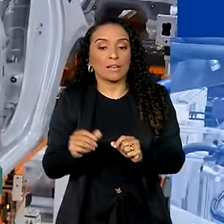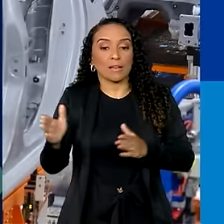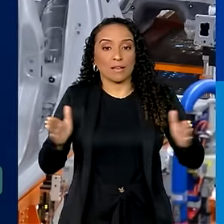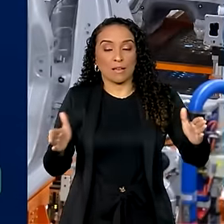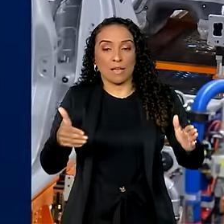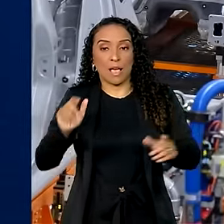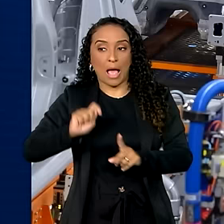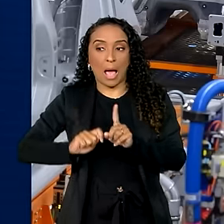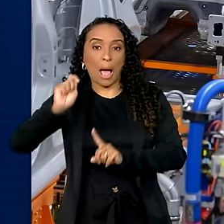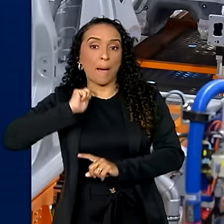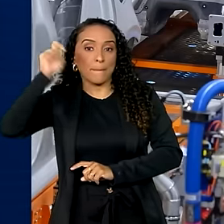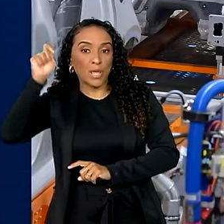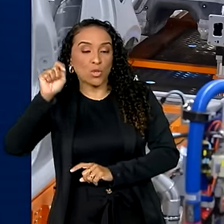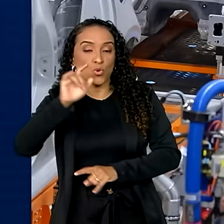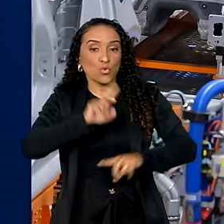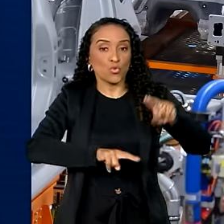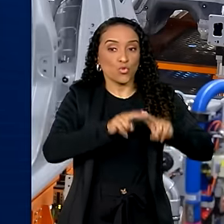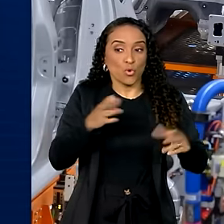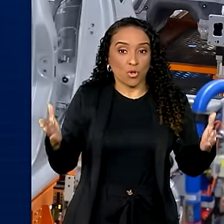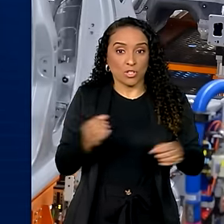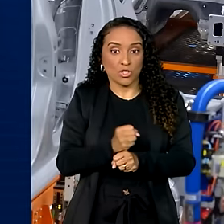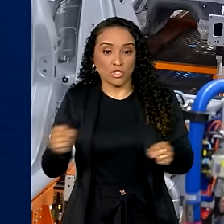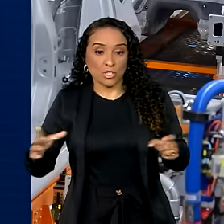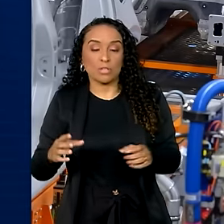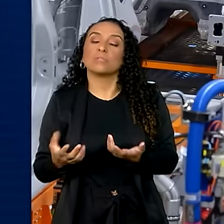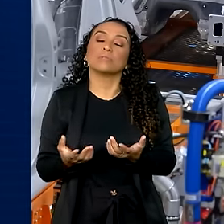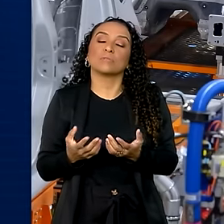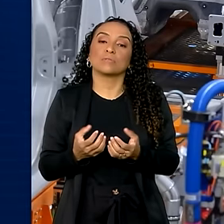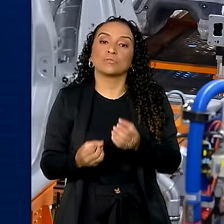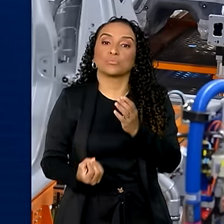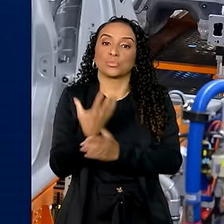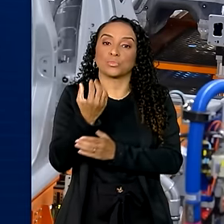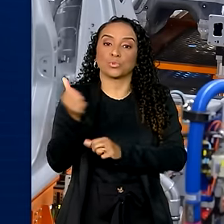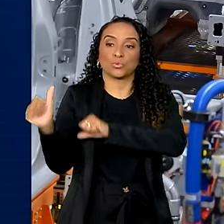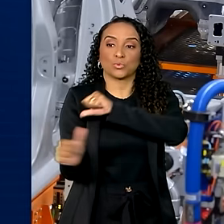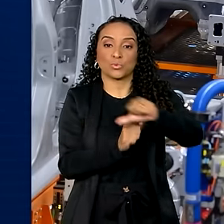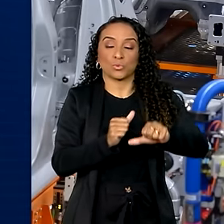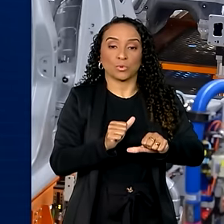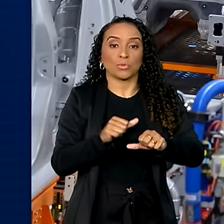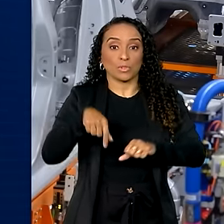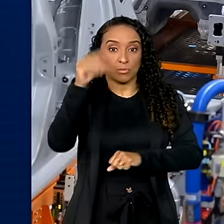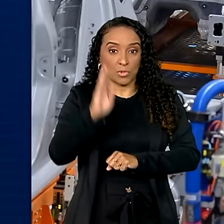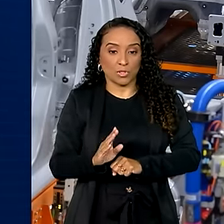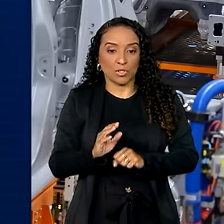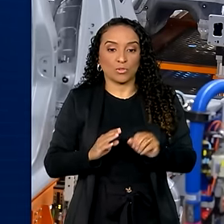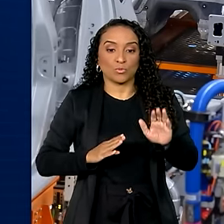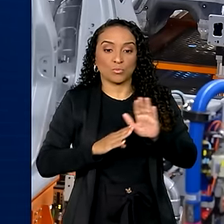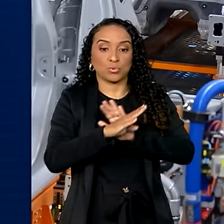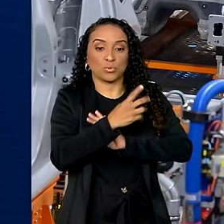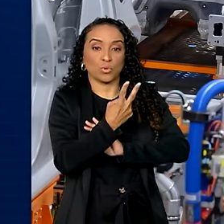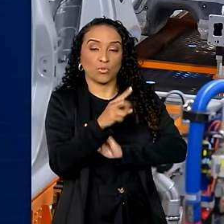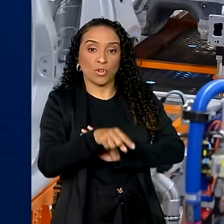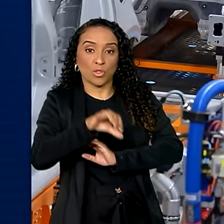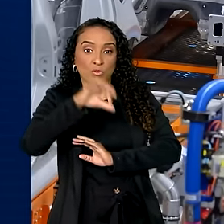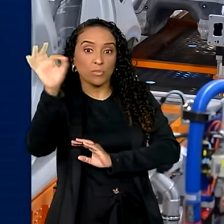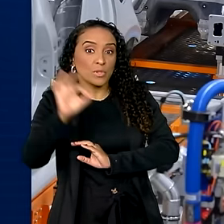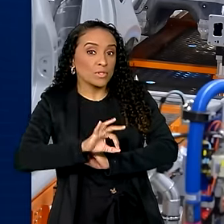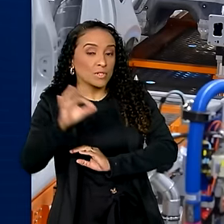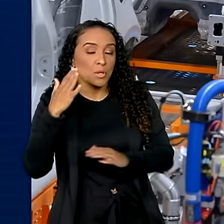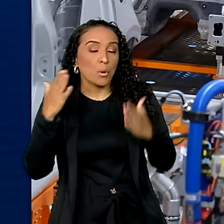abril e junho deste ano, a produção da indústria da transformação brasileira cresceu 2,9%